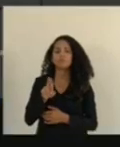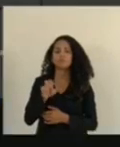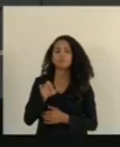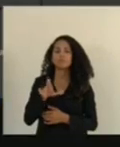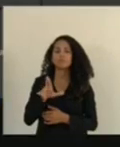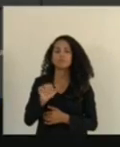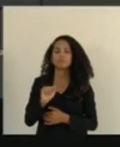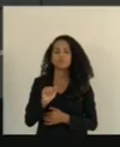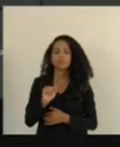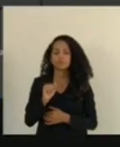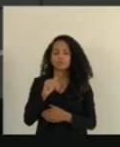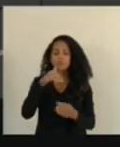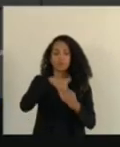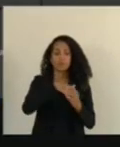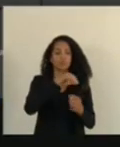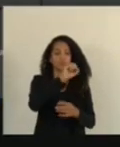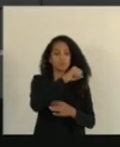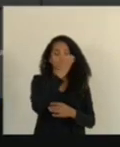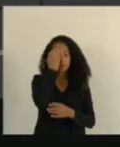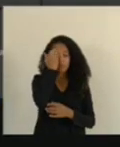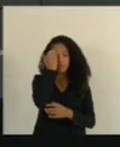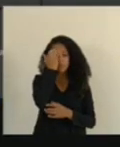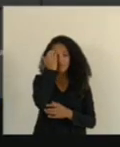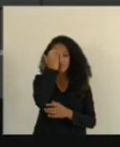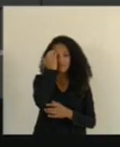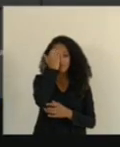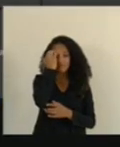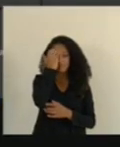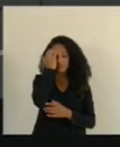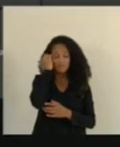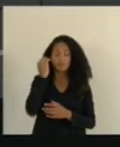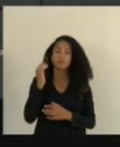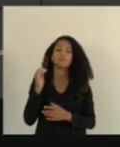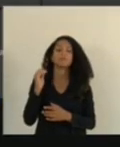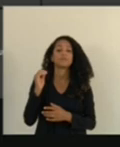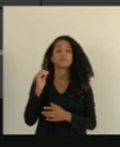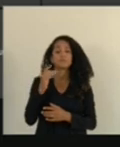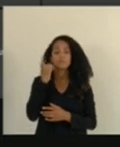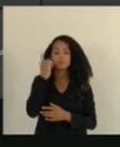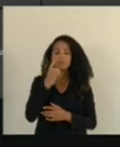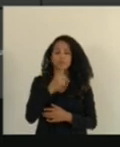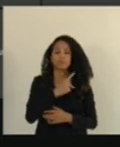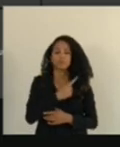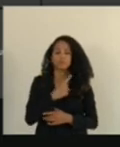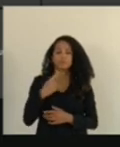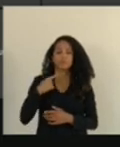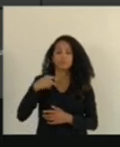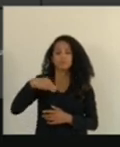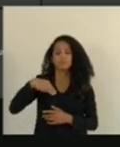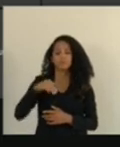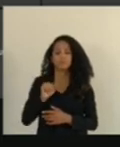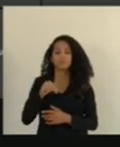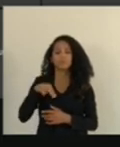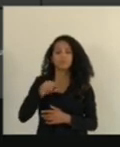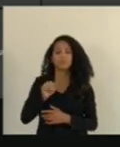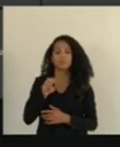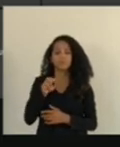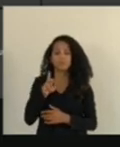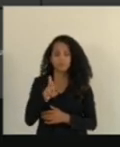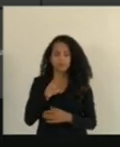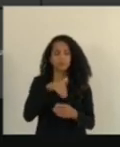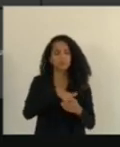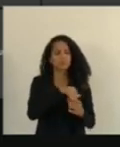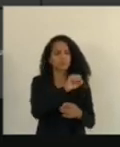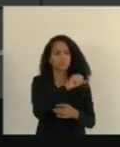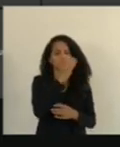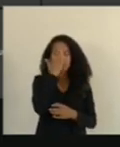Marcos Madureira vota sim. Marcos Madureira vota sim. Pastor Marcos Mansu? Sim. Marcos Mansu